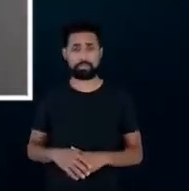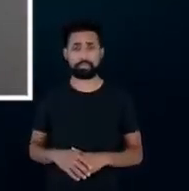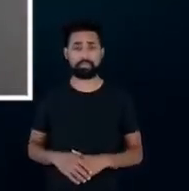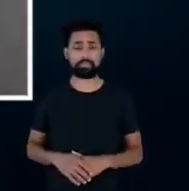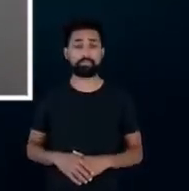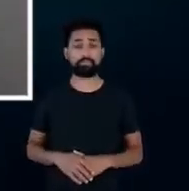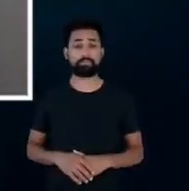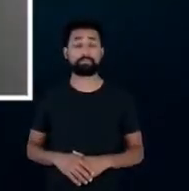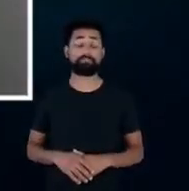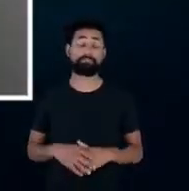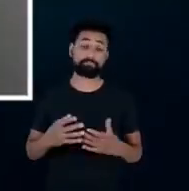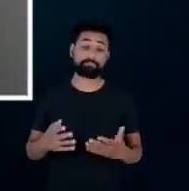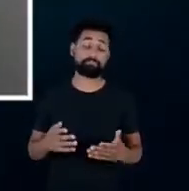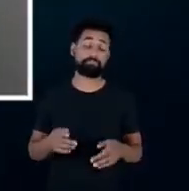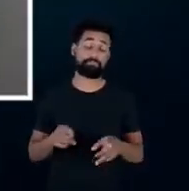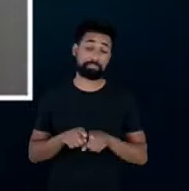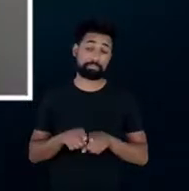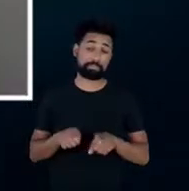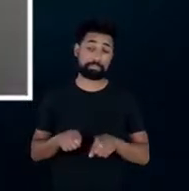eu queria também